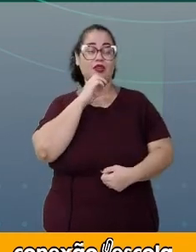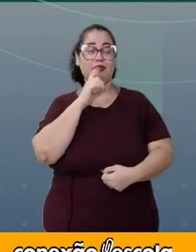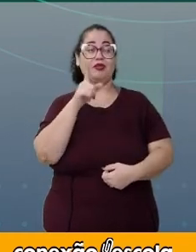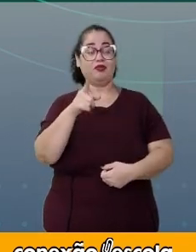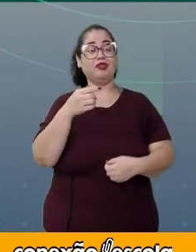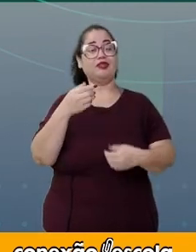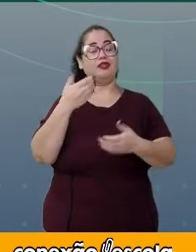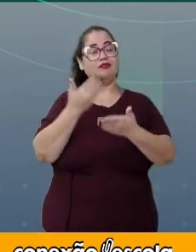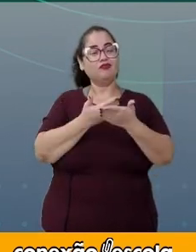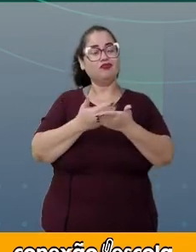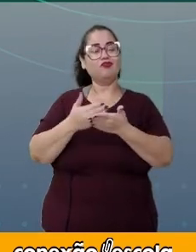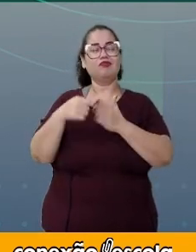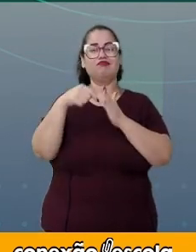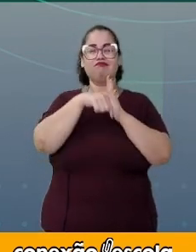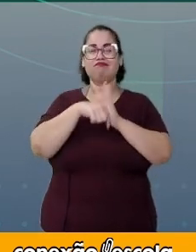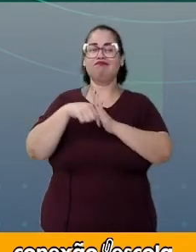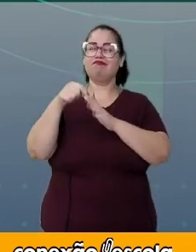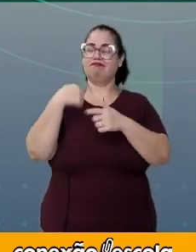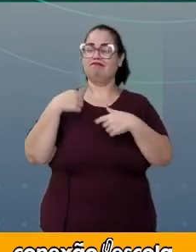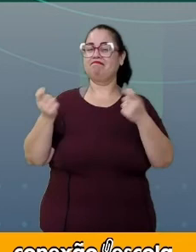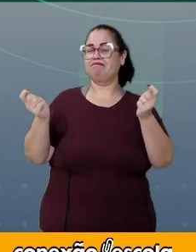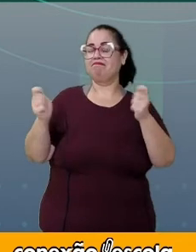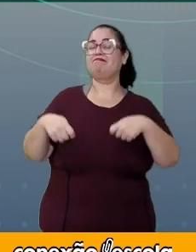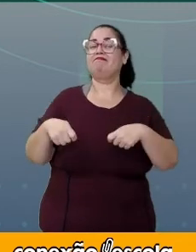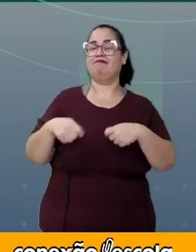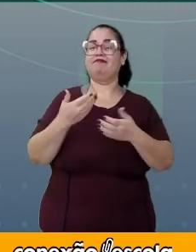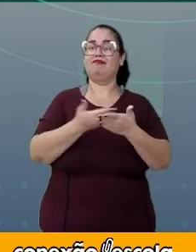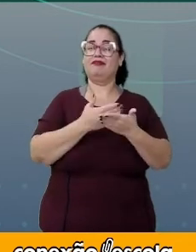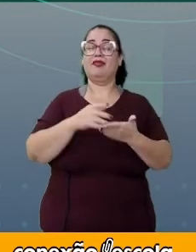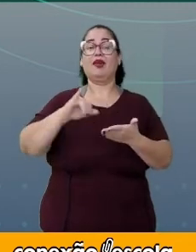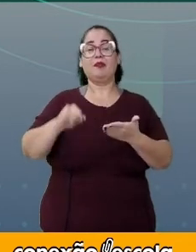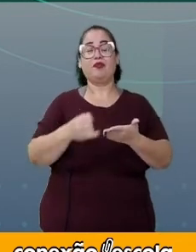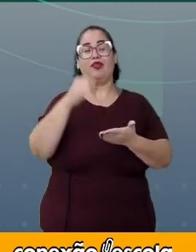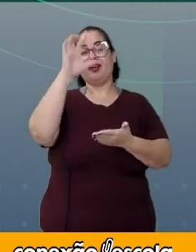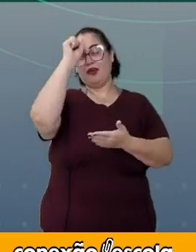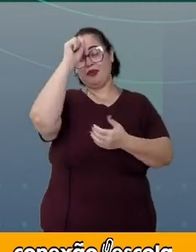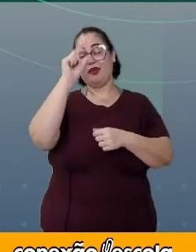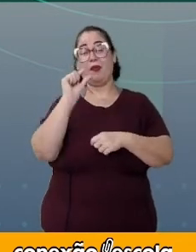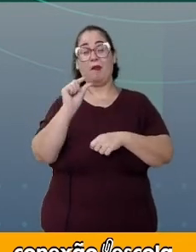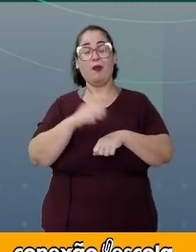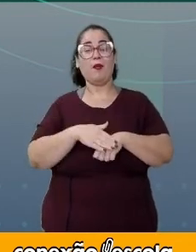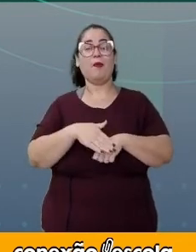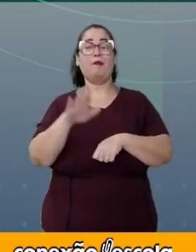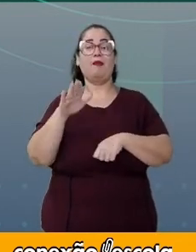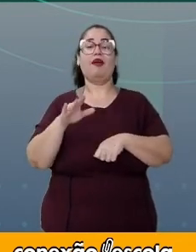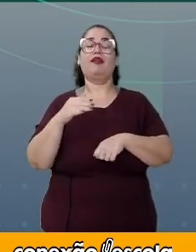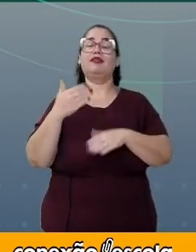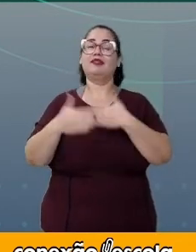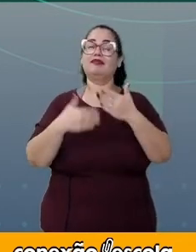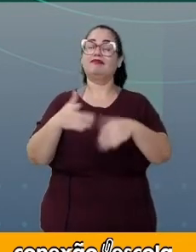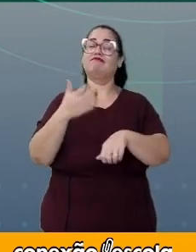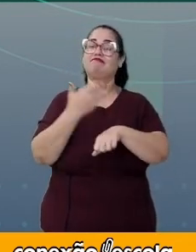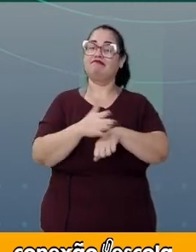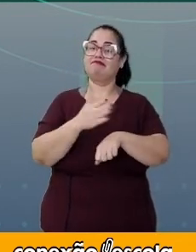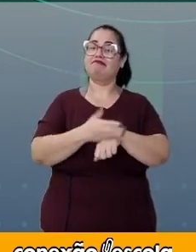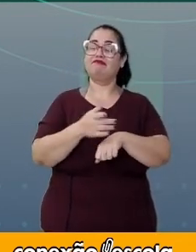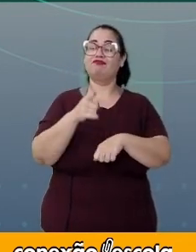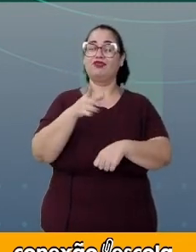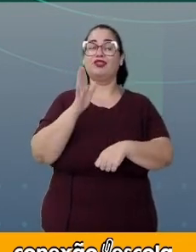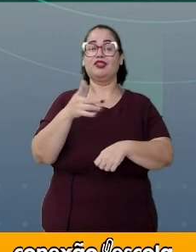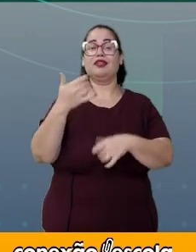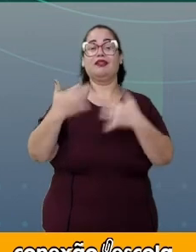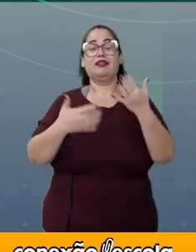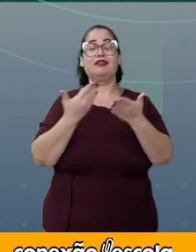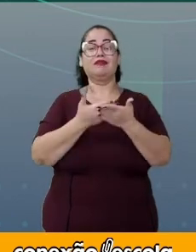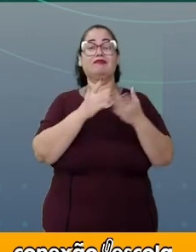Mostre para você mesmo que você é capaz. E aprenda um pouco mais exercitando o que você